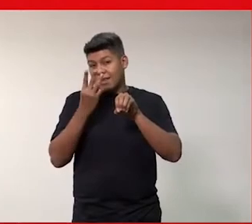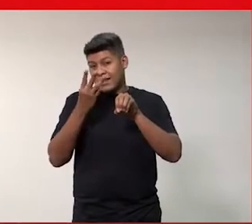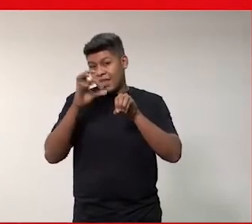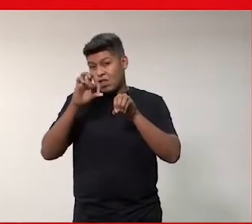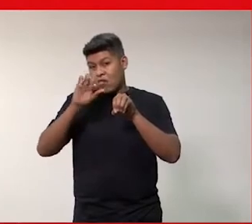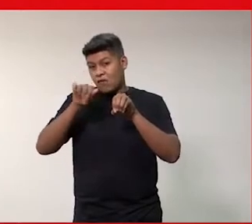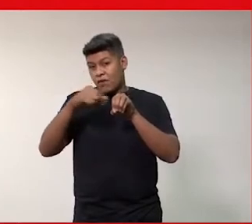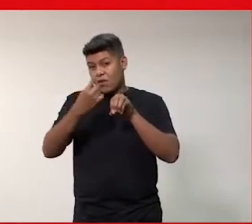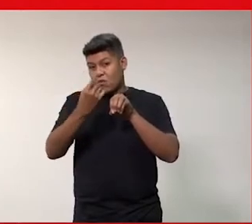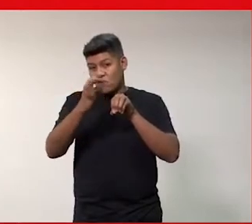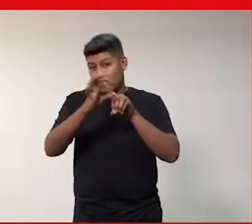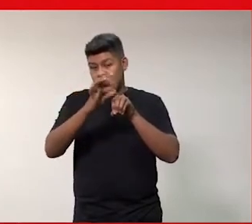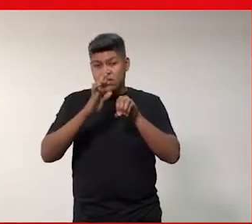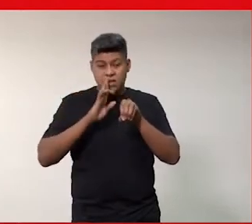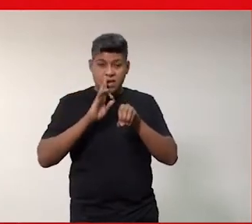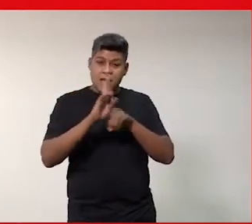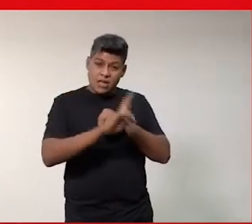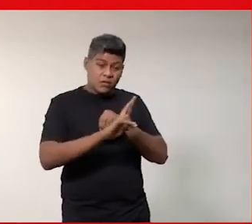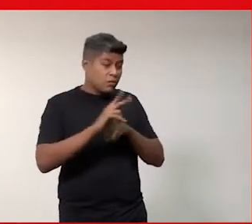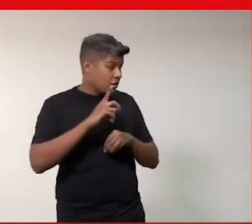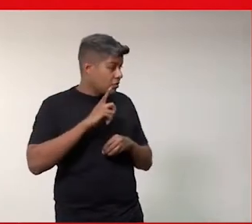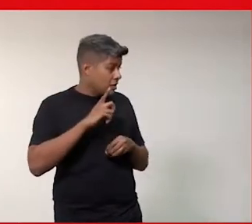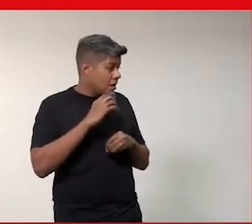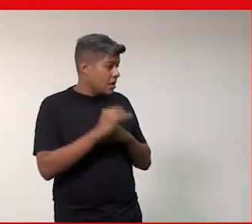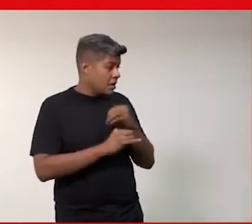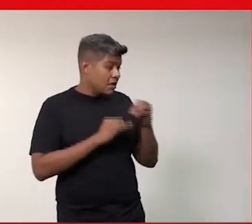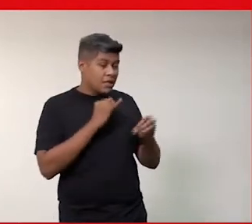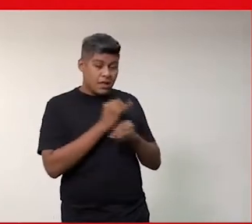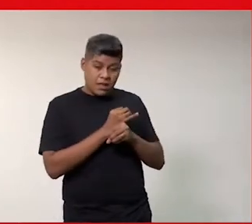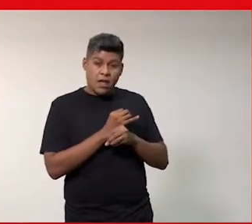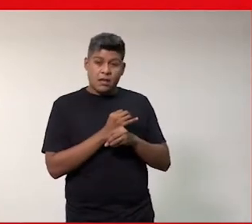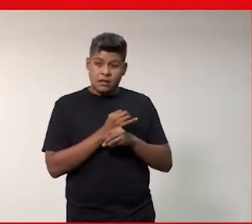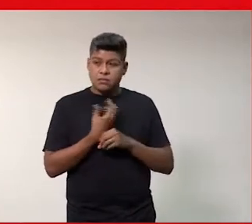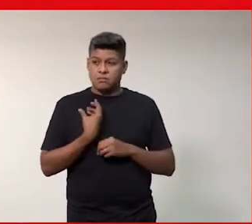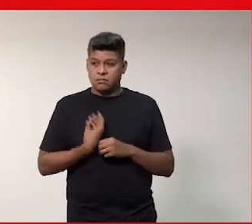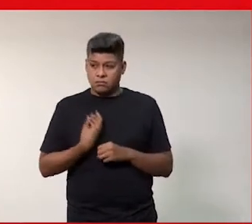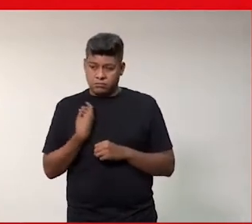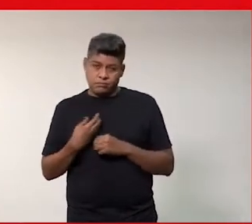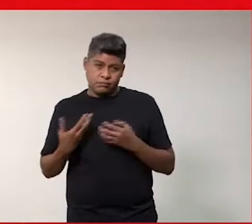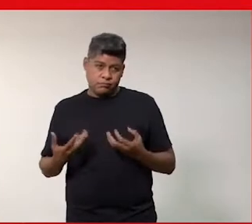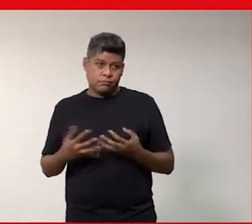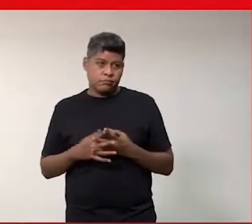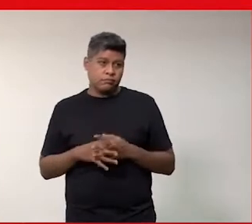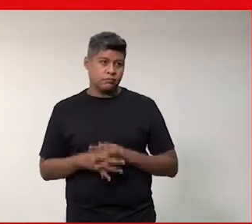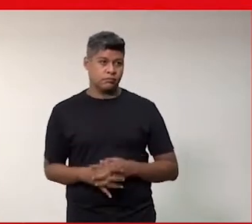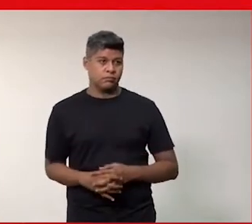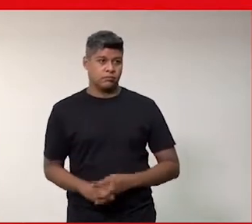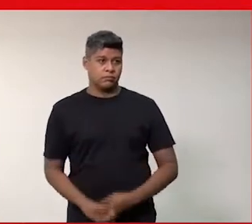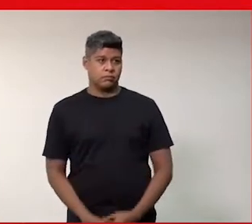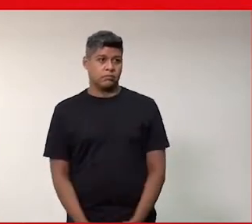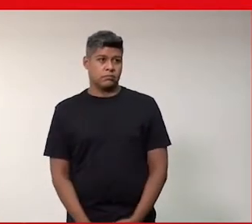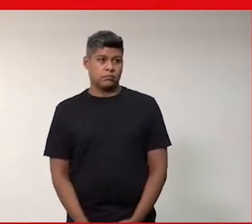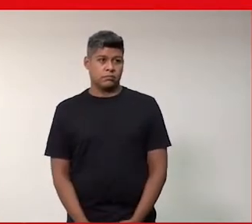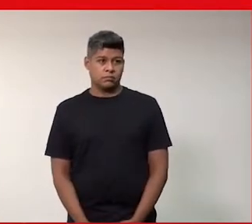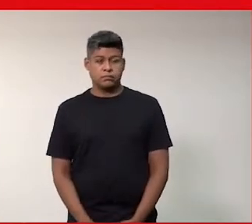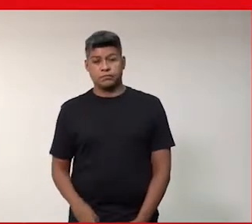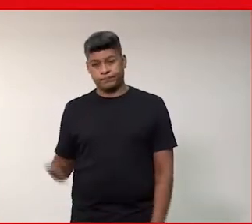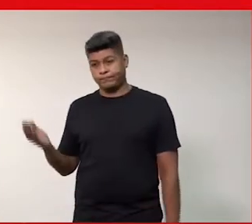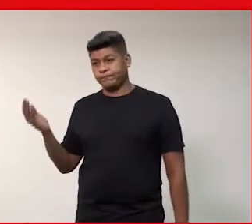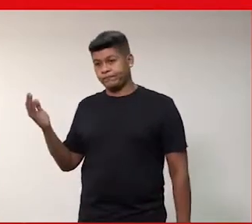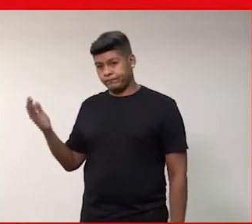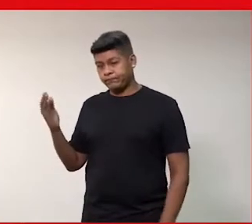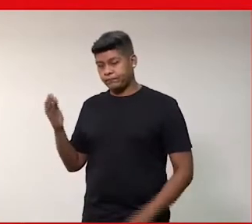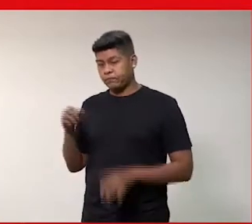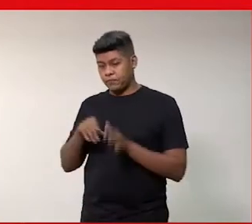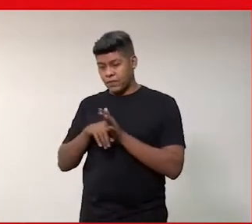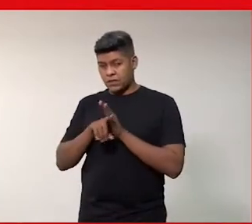% respondeu que tem essa internet de banda larga. Pode passar, por favor. Ainda na pesquisa da